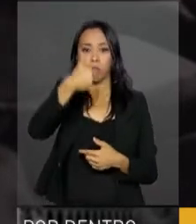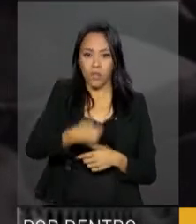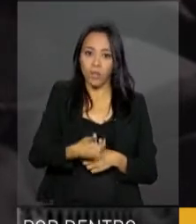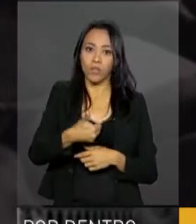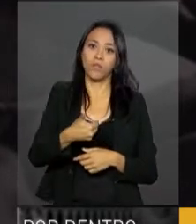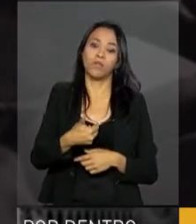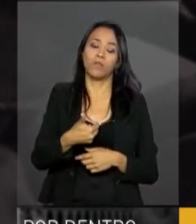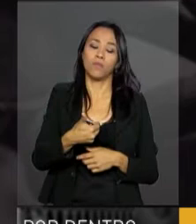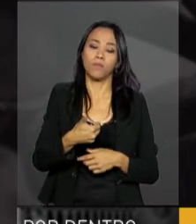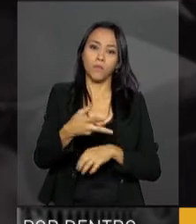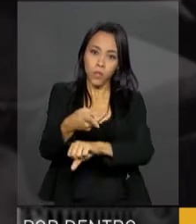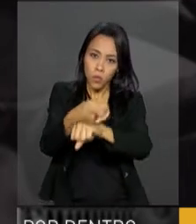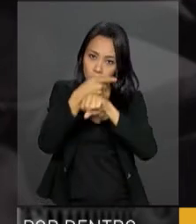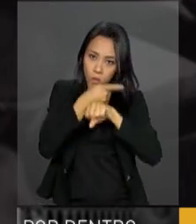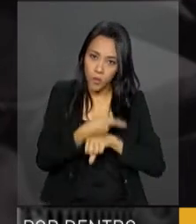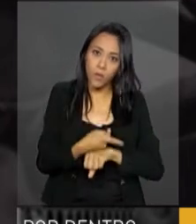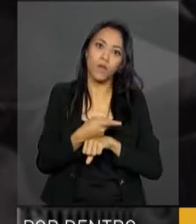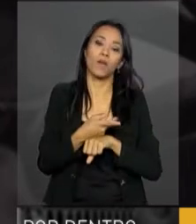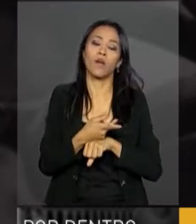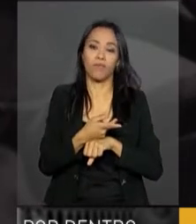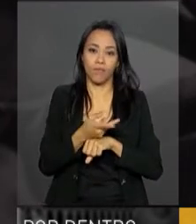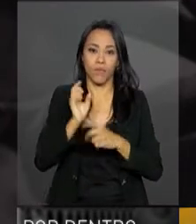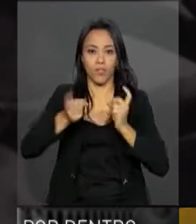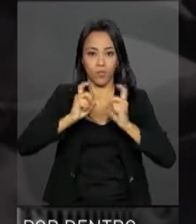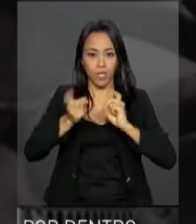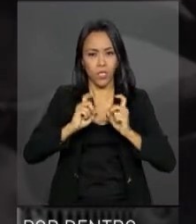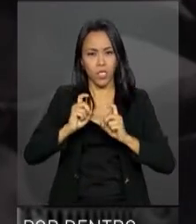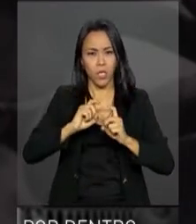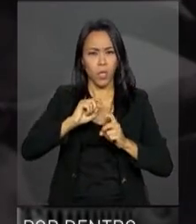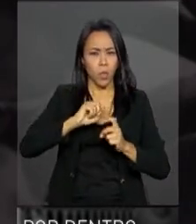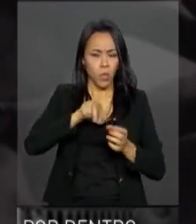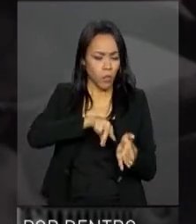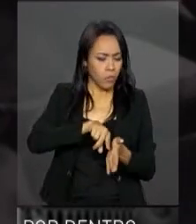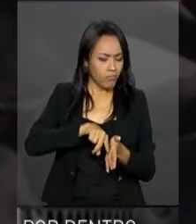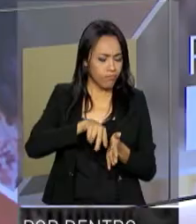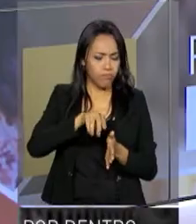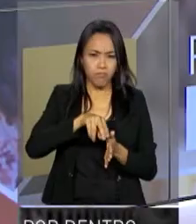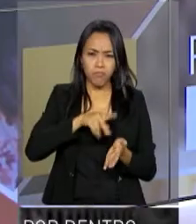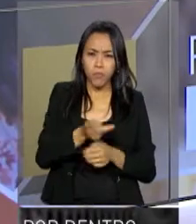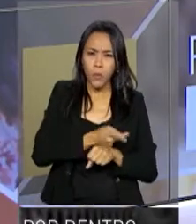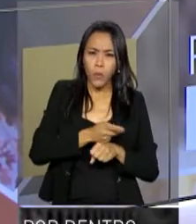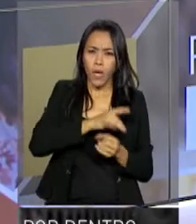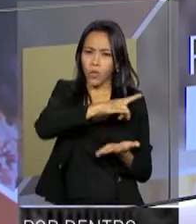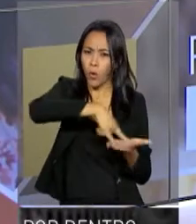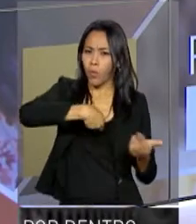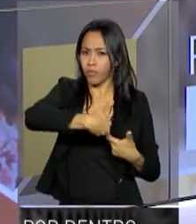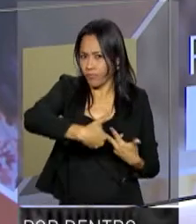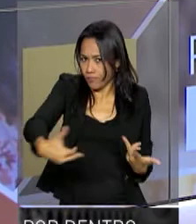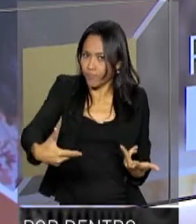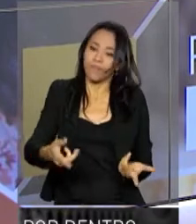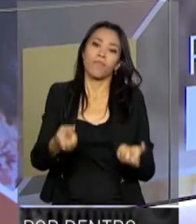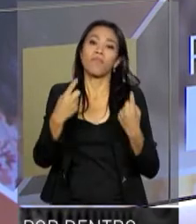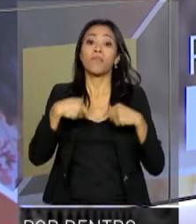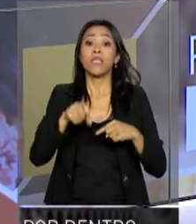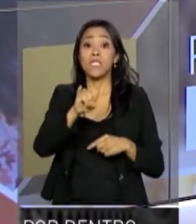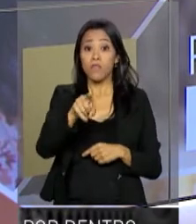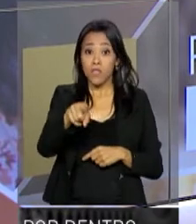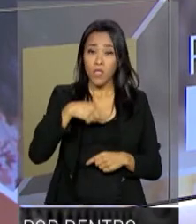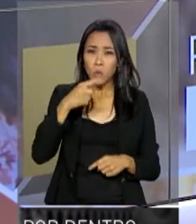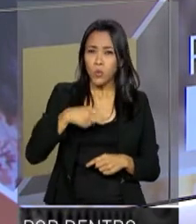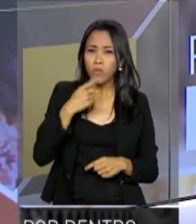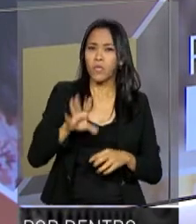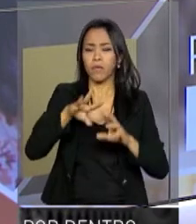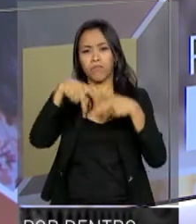buscar o ente da administração pública e procurar o documento e procurar a informação. Olha, se você tem dúvidas sobre algum